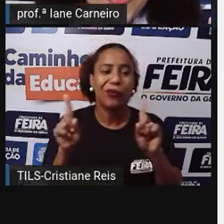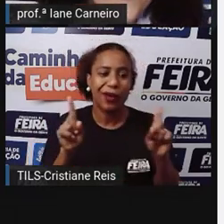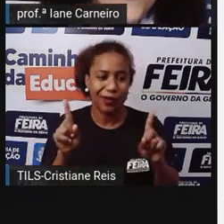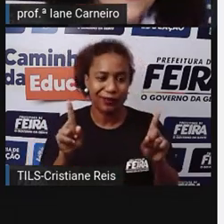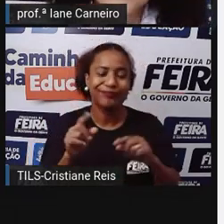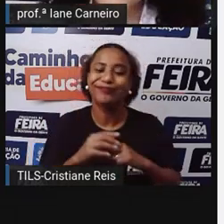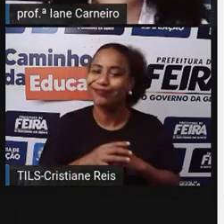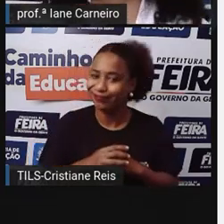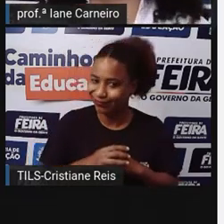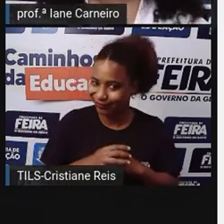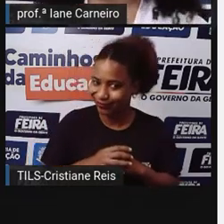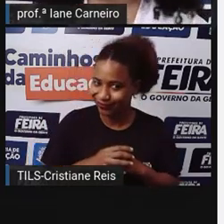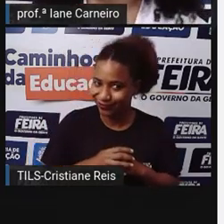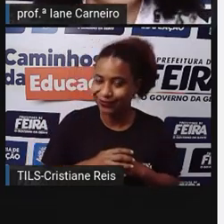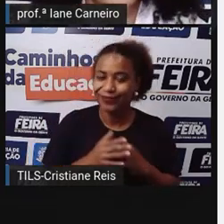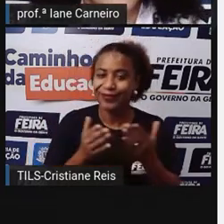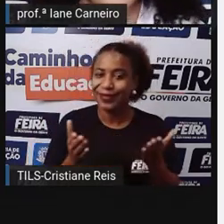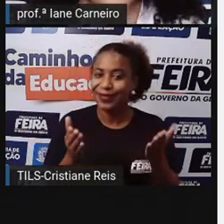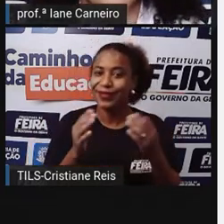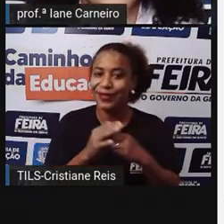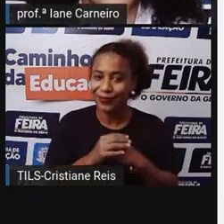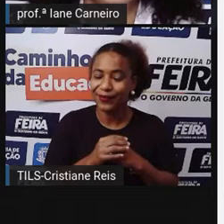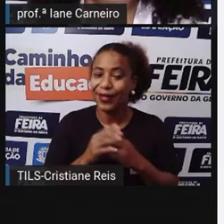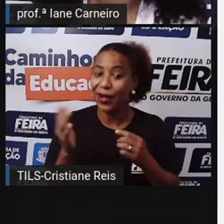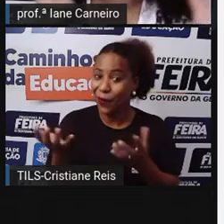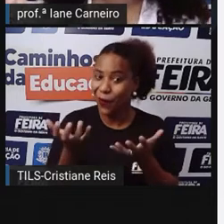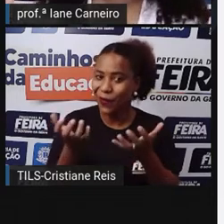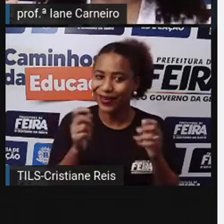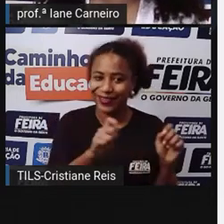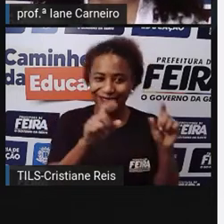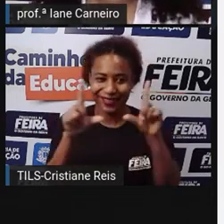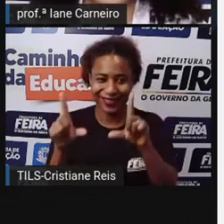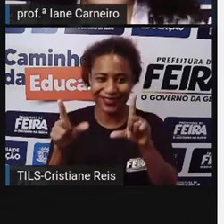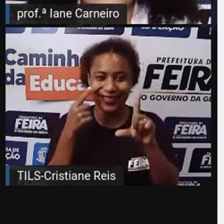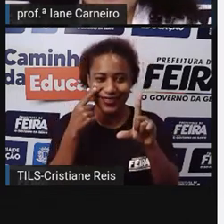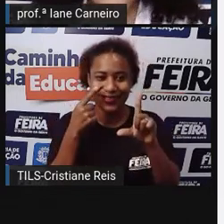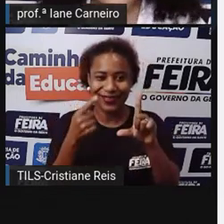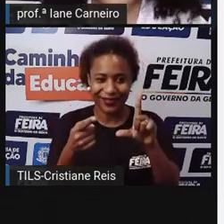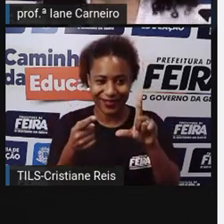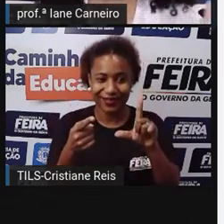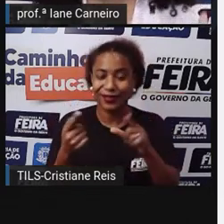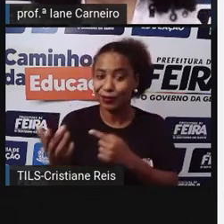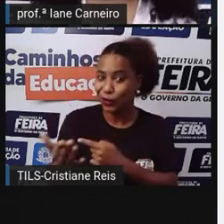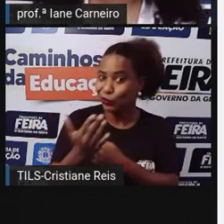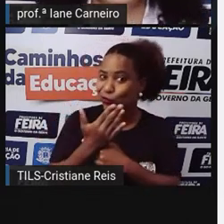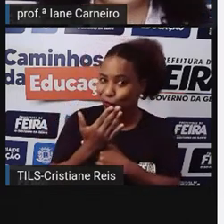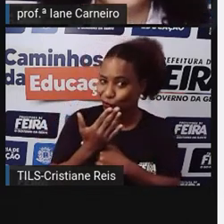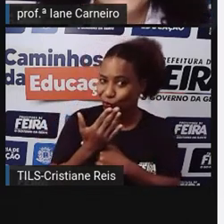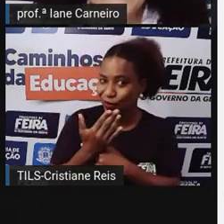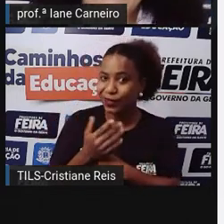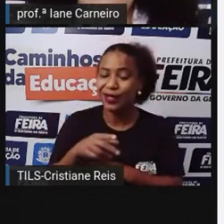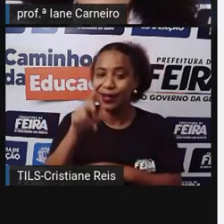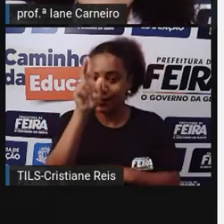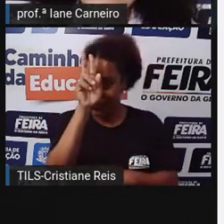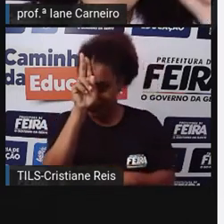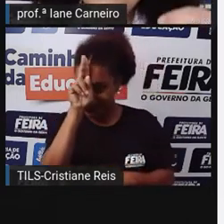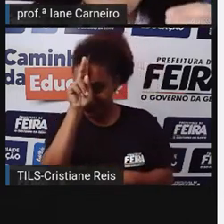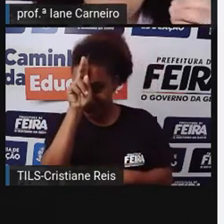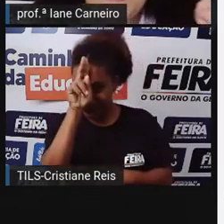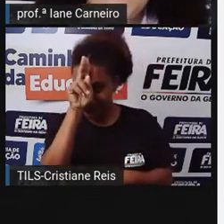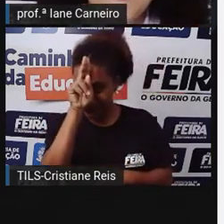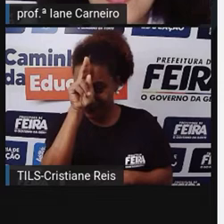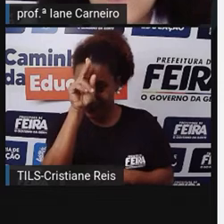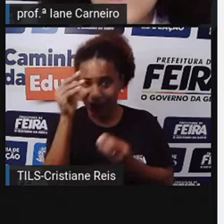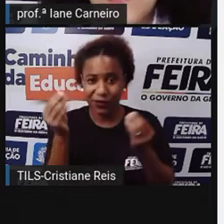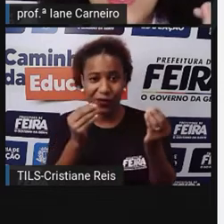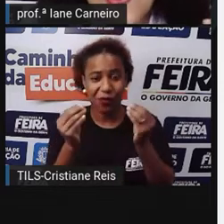Trouxe uma situação Para vocês me ajudarem Tá bom? Então vamos fazer aqui Ajudar a dona baratinha A escrever